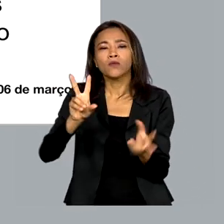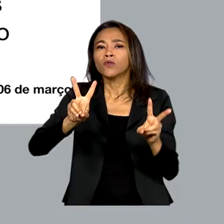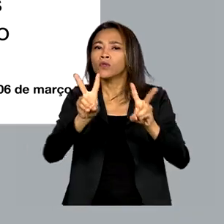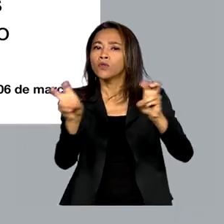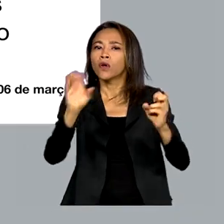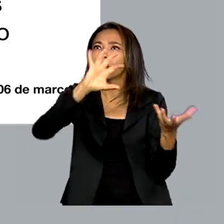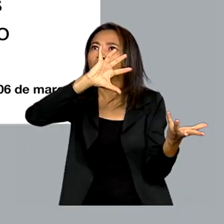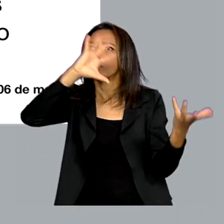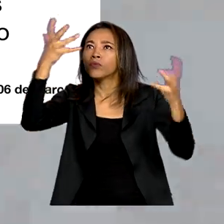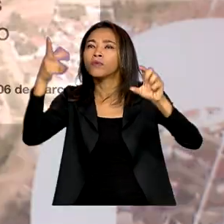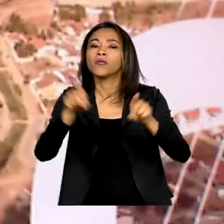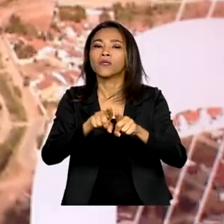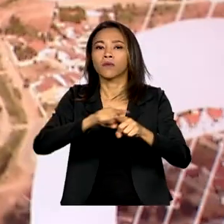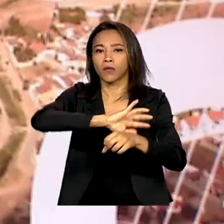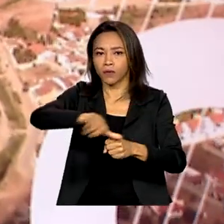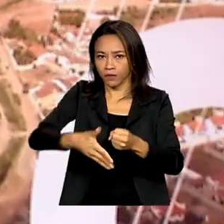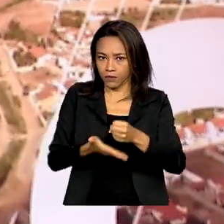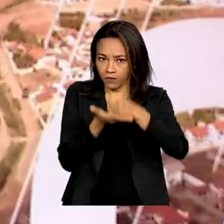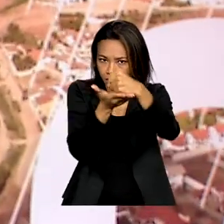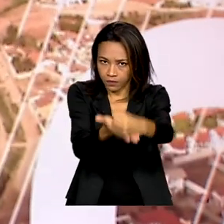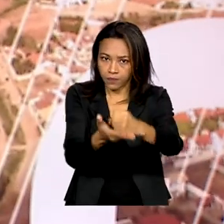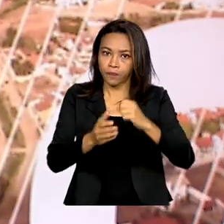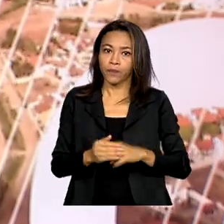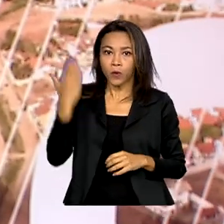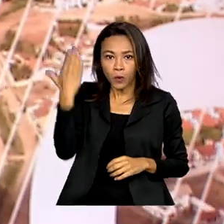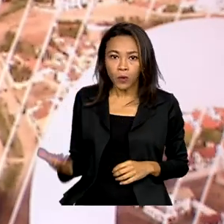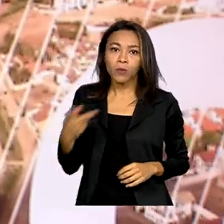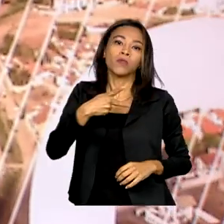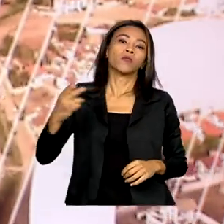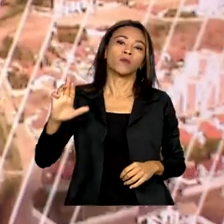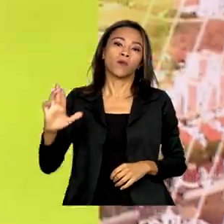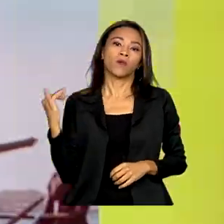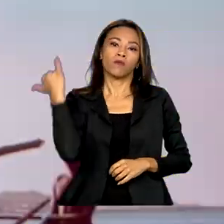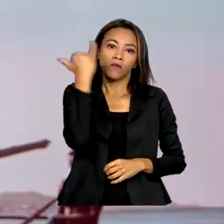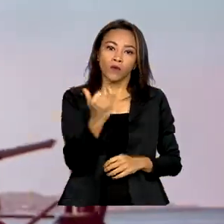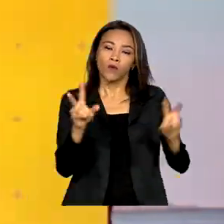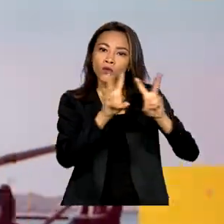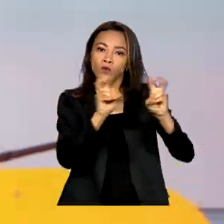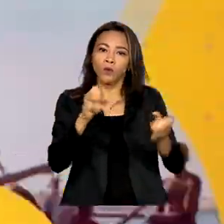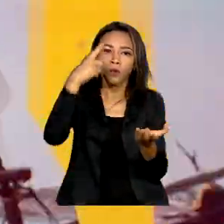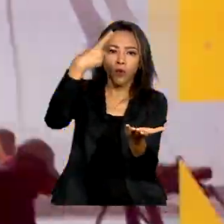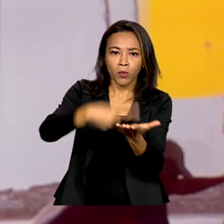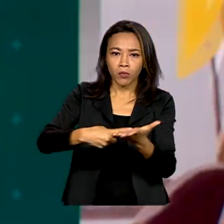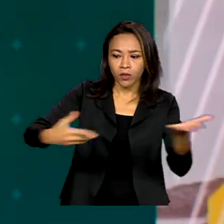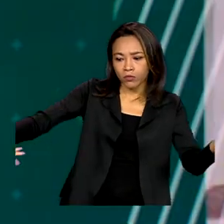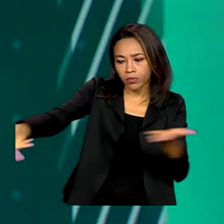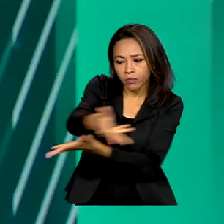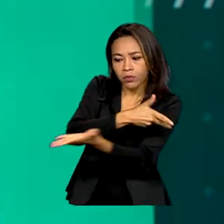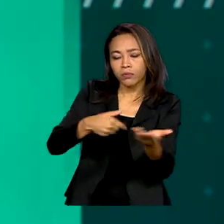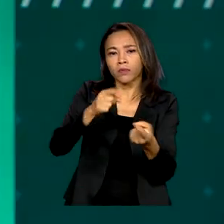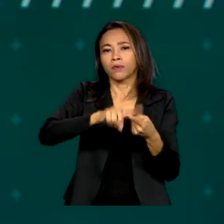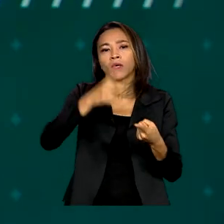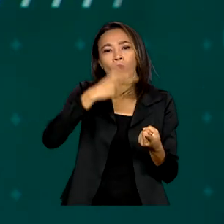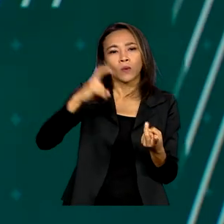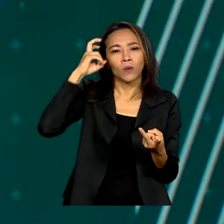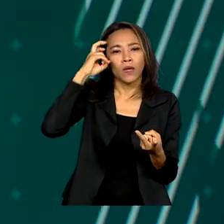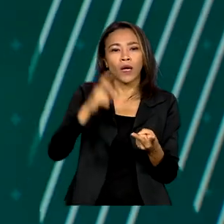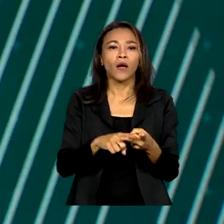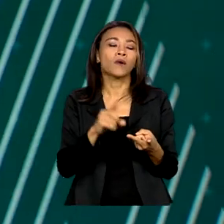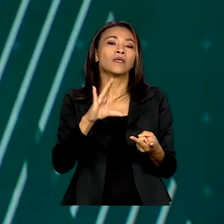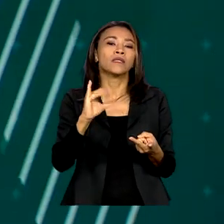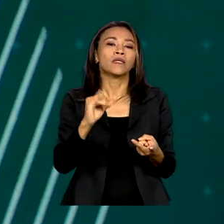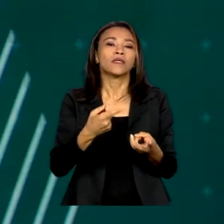desenvolvimento sustentável. Lula ressaltou ainda a agenda bilateral nas áreas econômica, cultural e de ciência e tecnologia